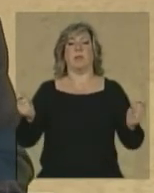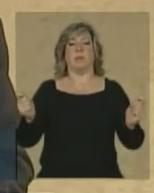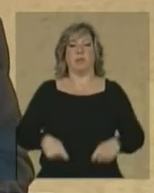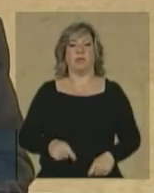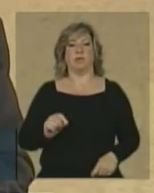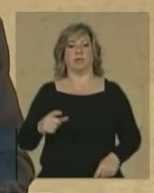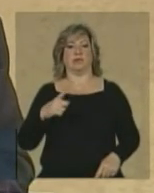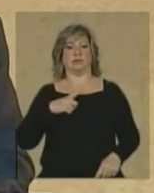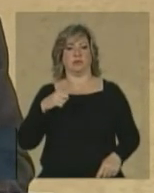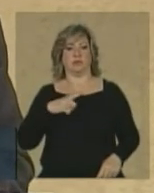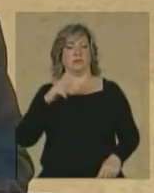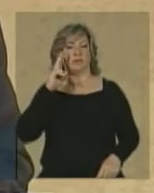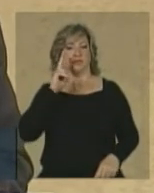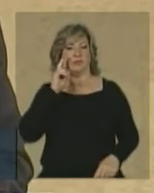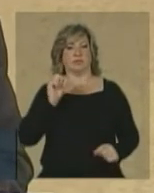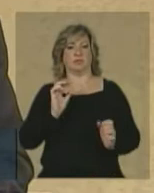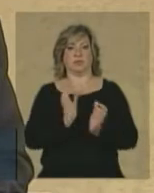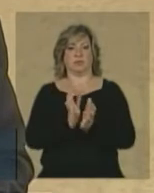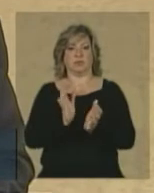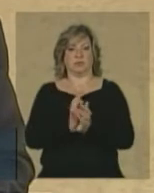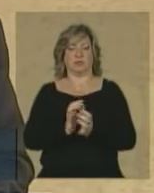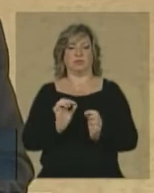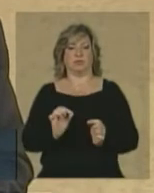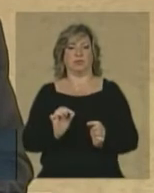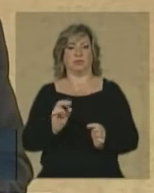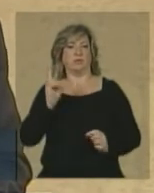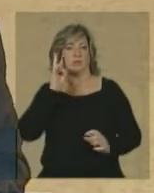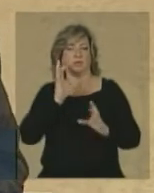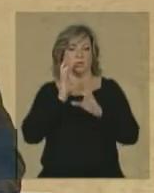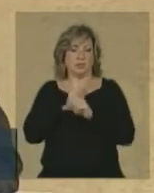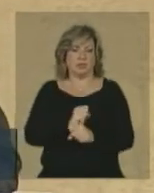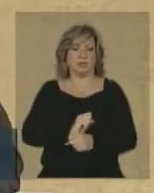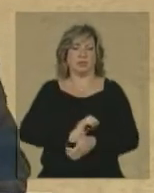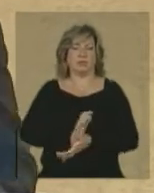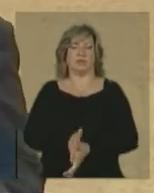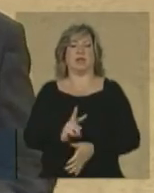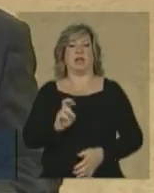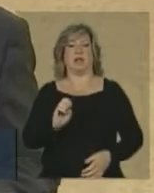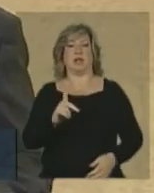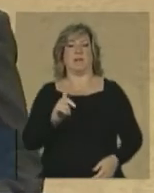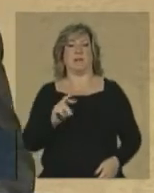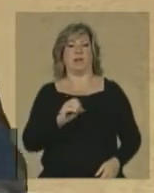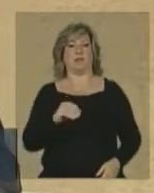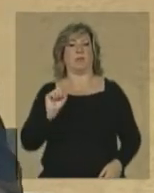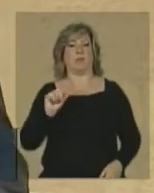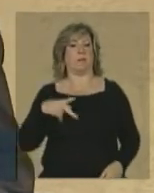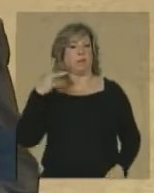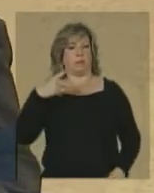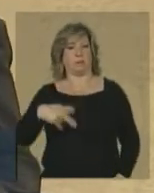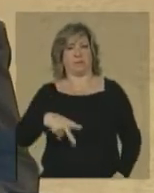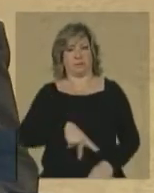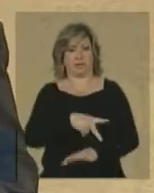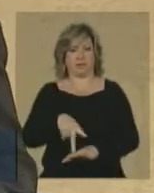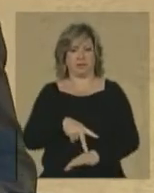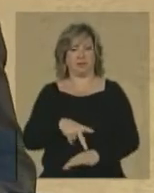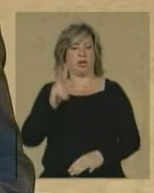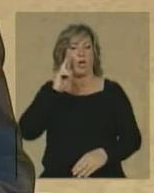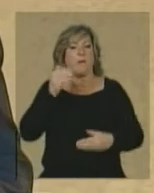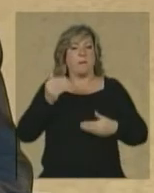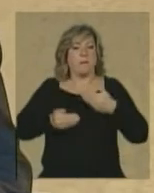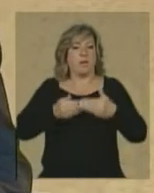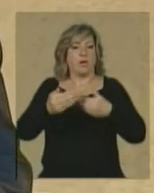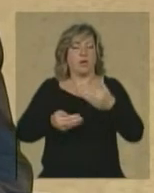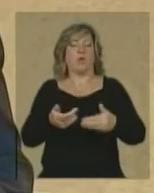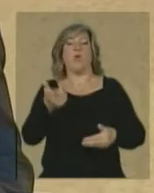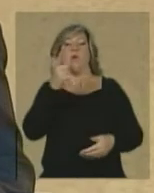restabelecimento da memória e da verdade no contexto da repressão política neste país. No processo de restauração de sua